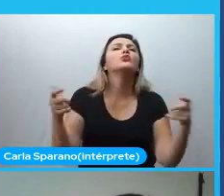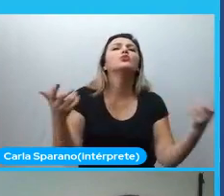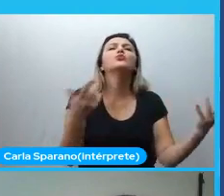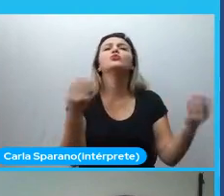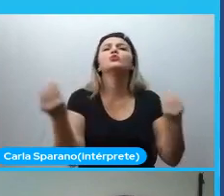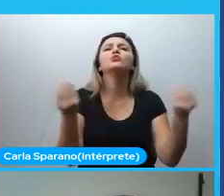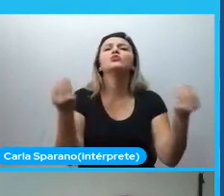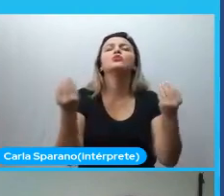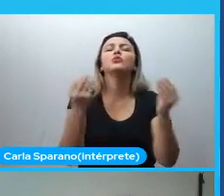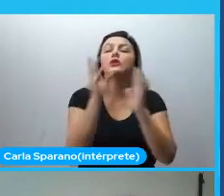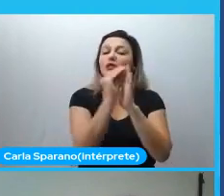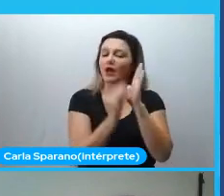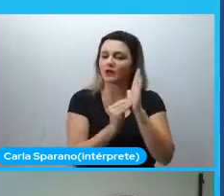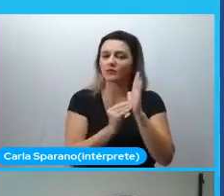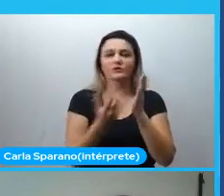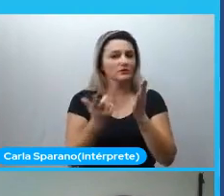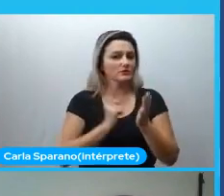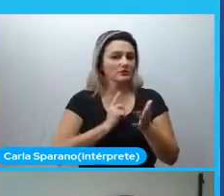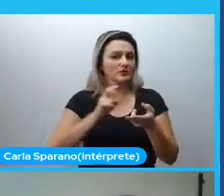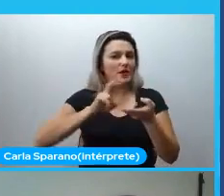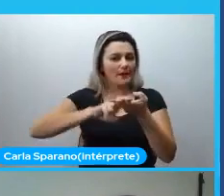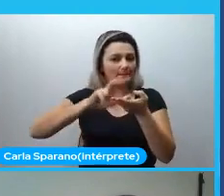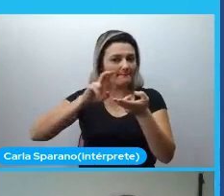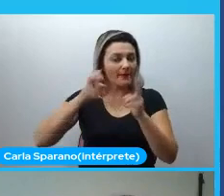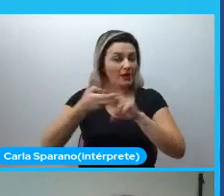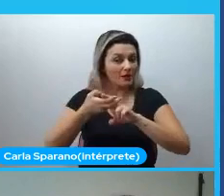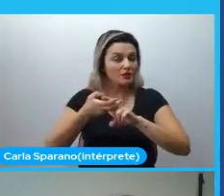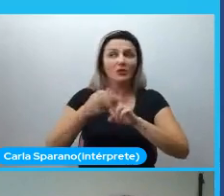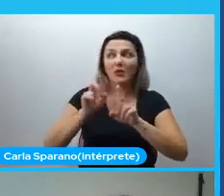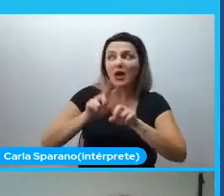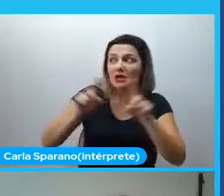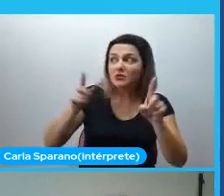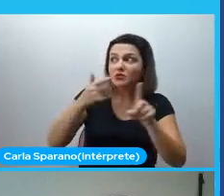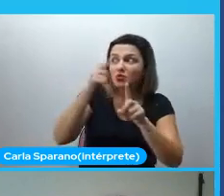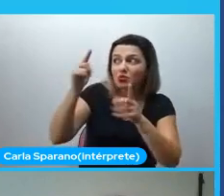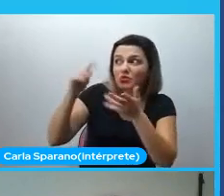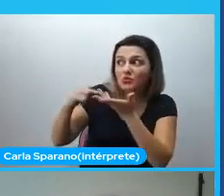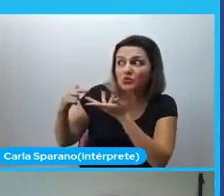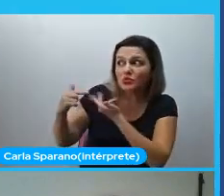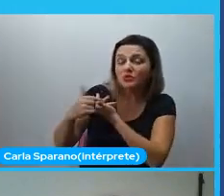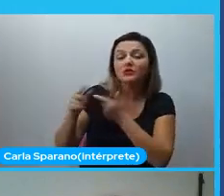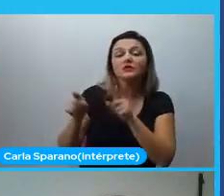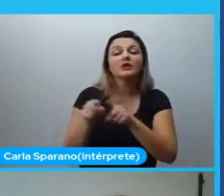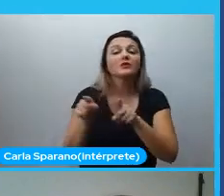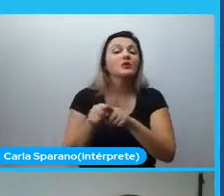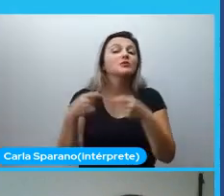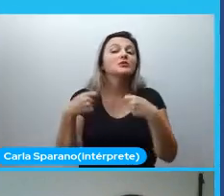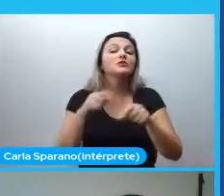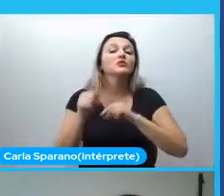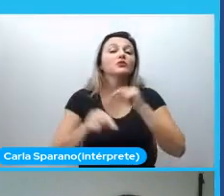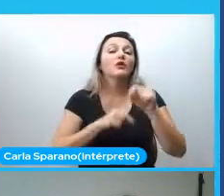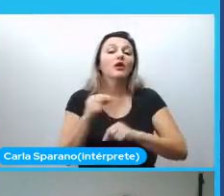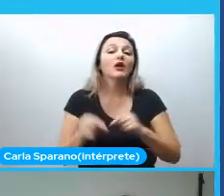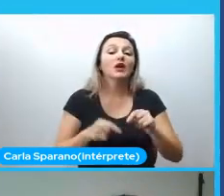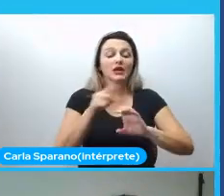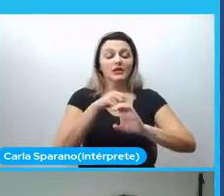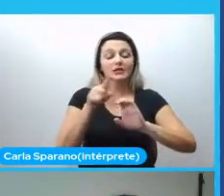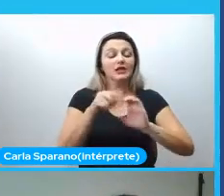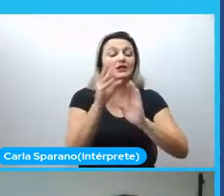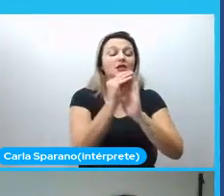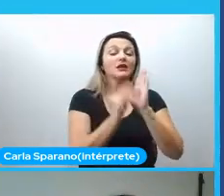Paito, se a gente tem tantas outras coisas, né? Quais são os pré-requisitos? A ciência de dados na saúde e